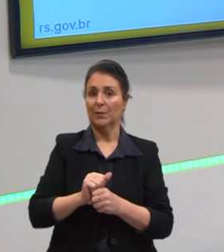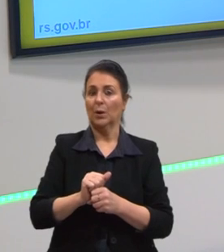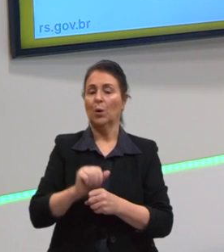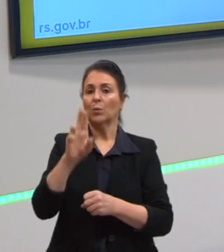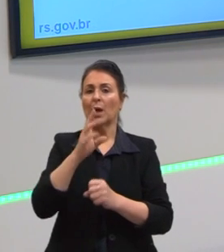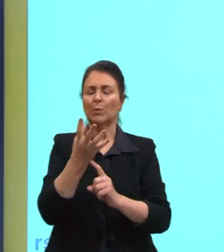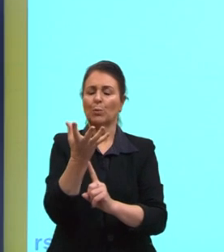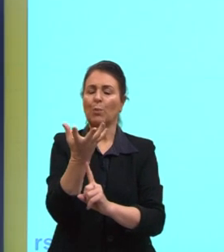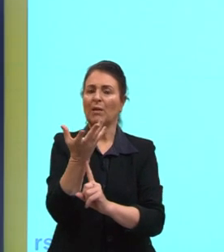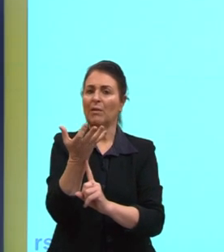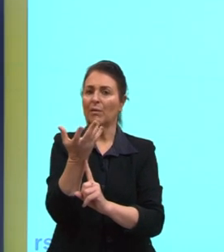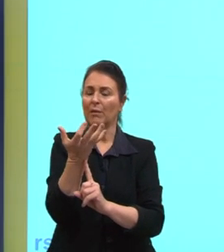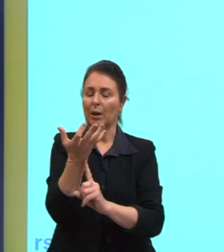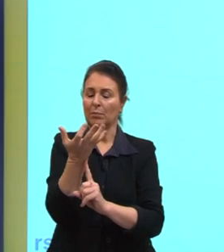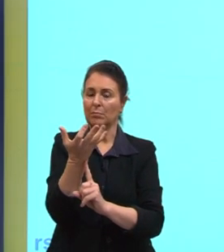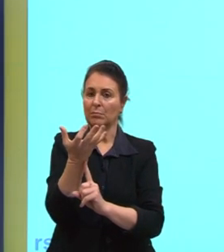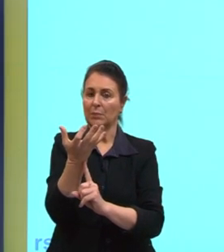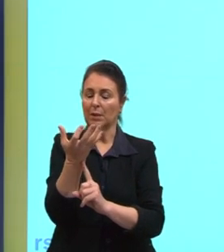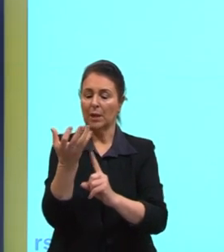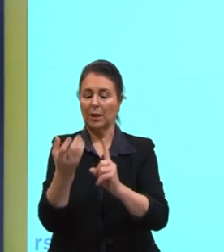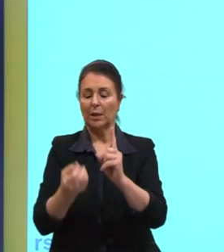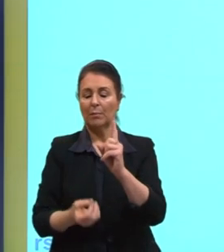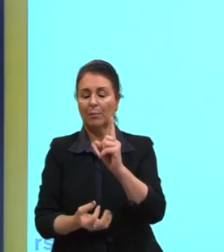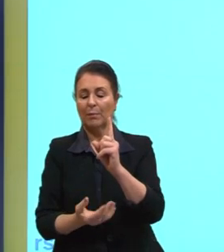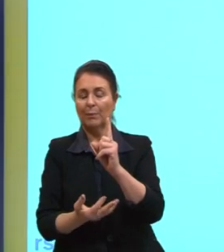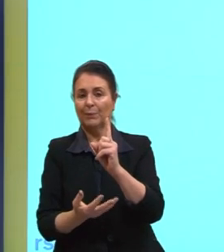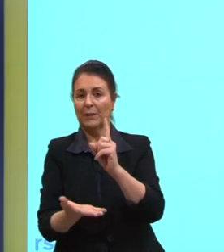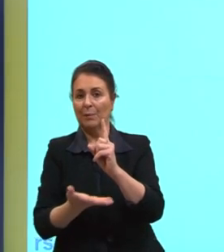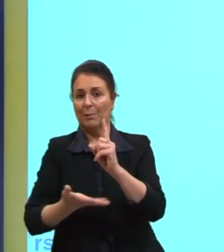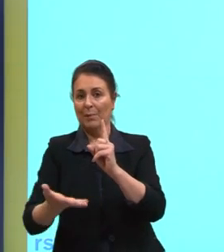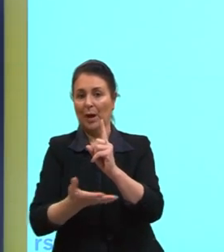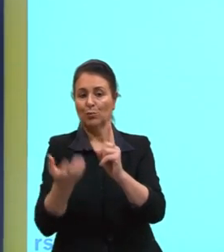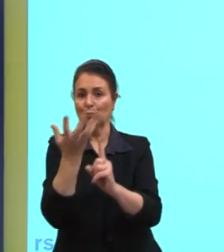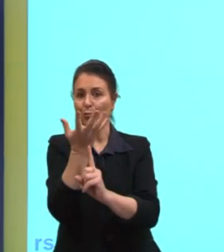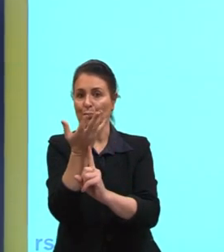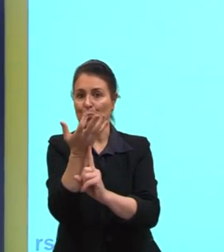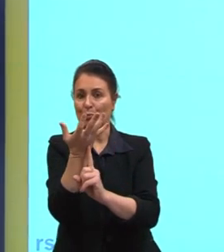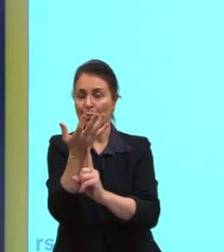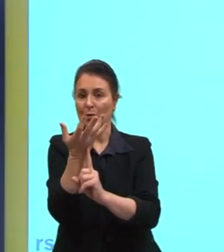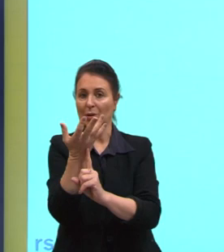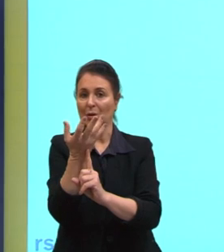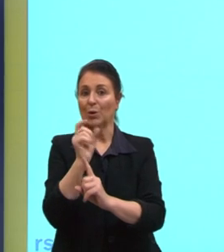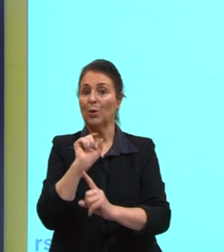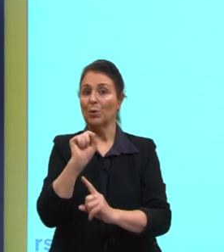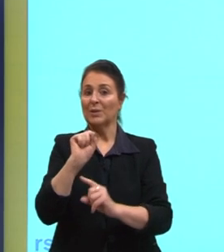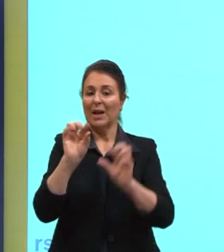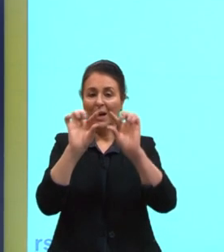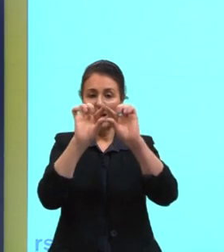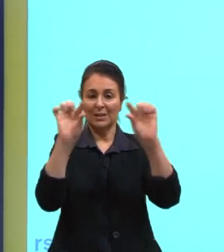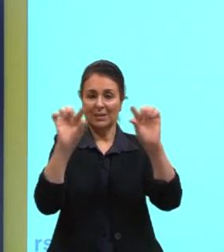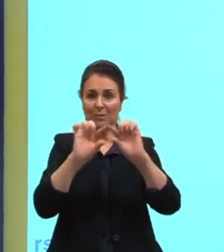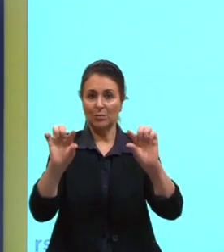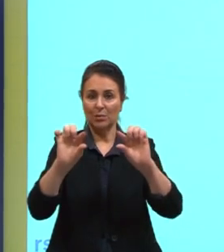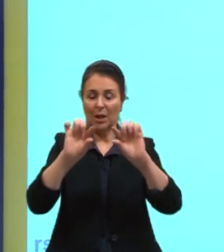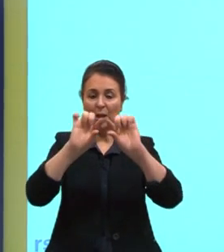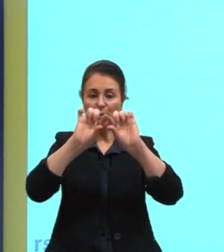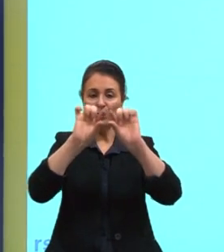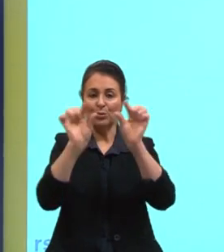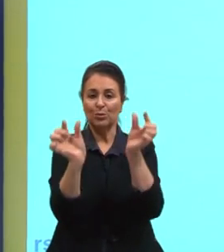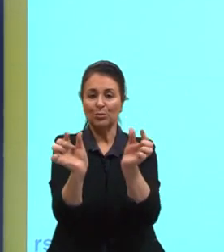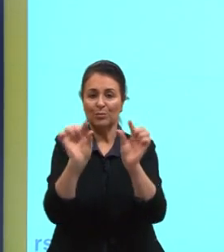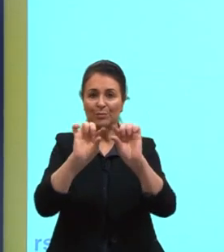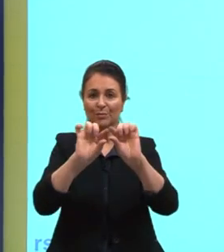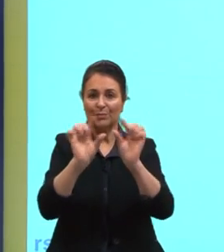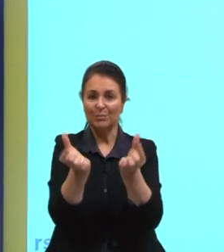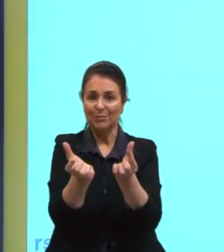vela, por exemplo, embaixo deles? Eles vão se entortar. Por quê?